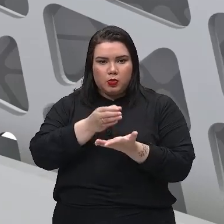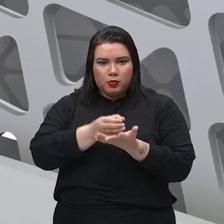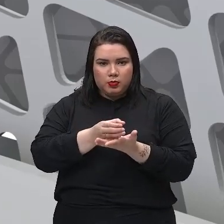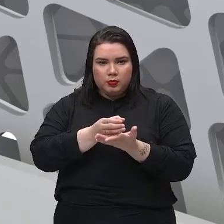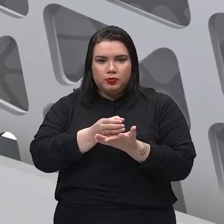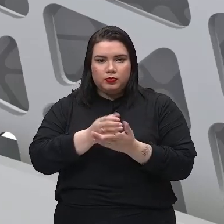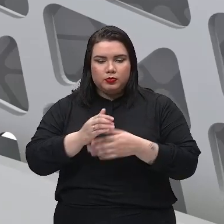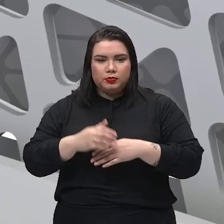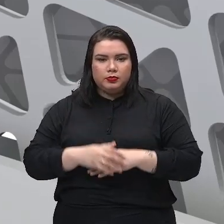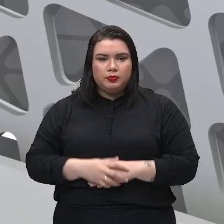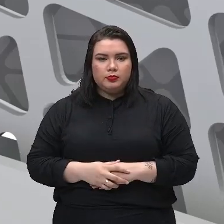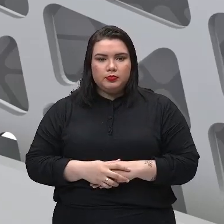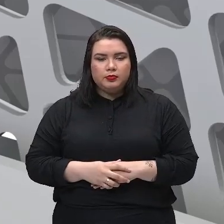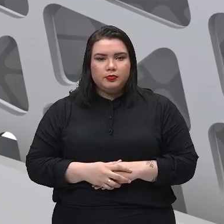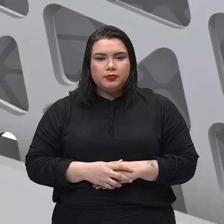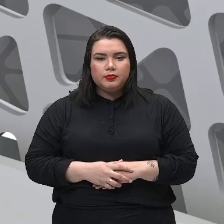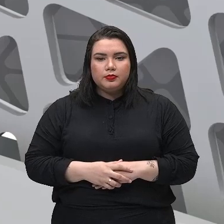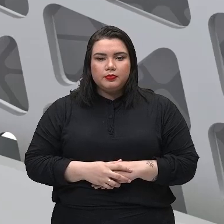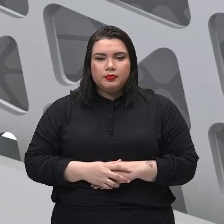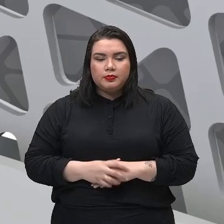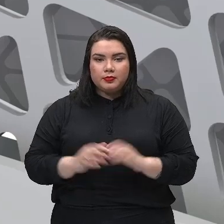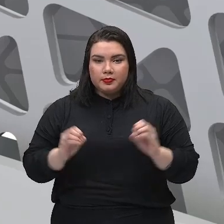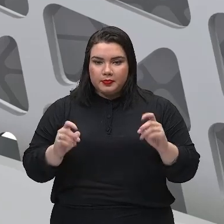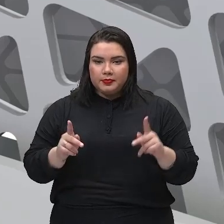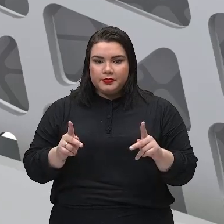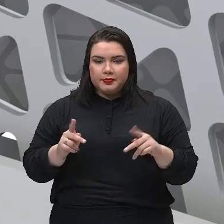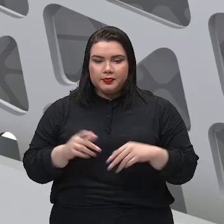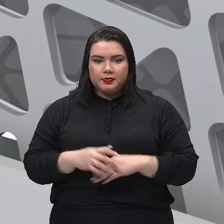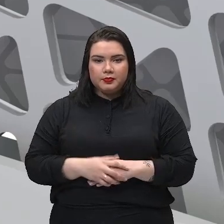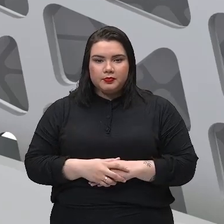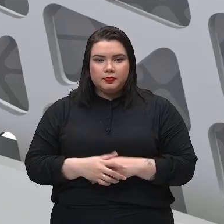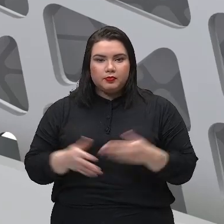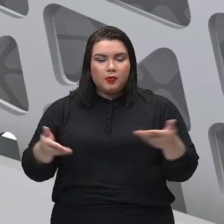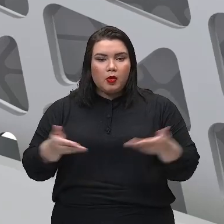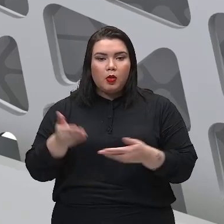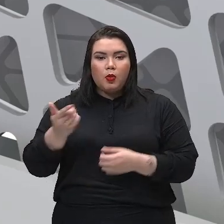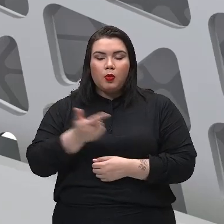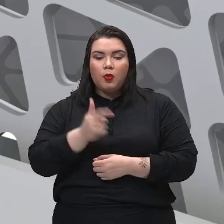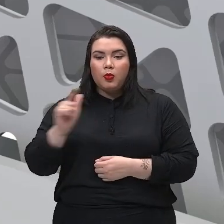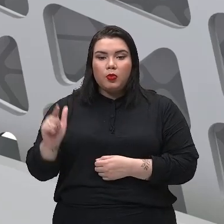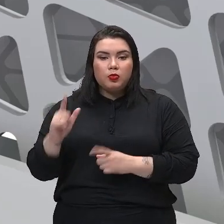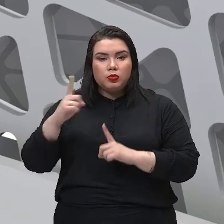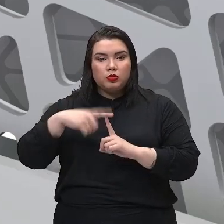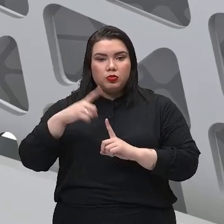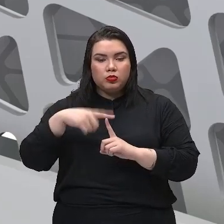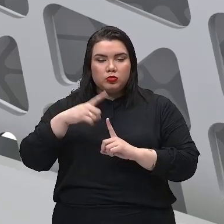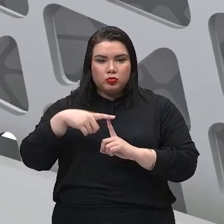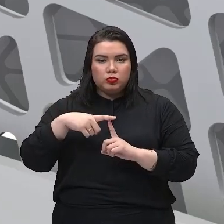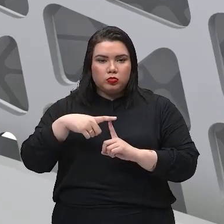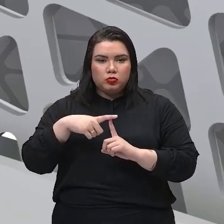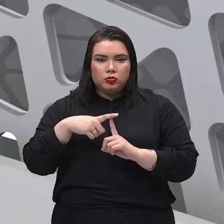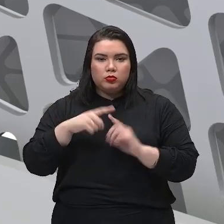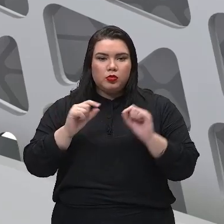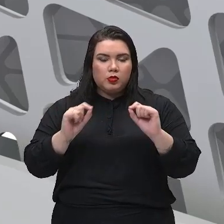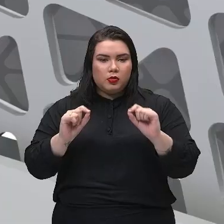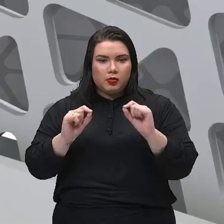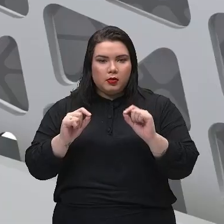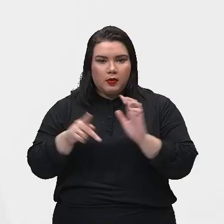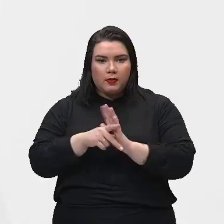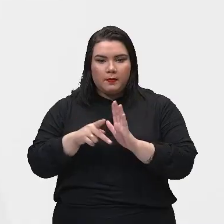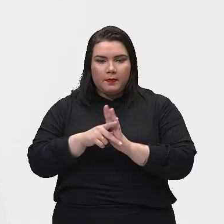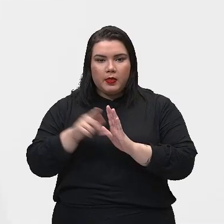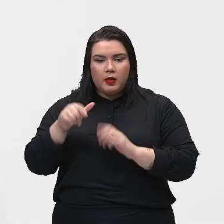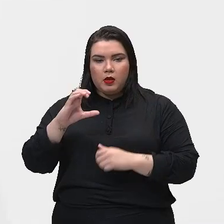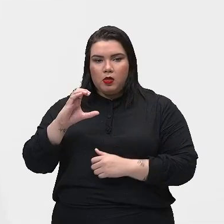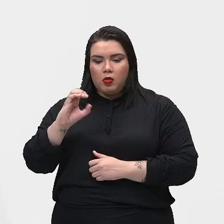todo ele, então, vai ficar resfriado, tá bom? Vamos ver aí um outro tipo de condução